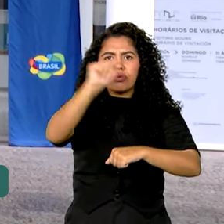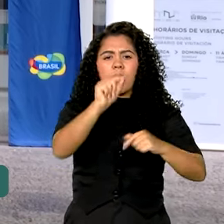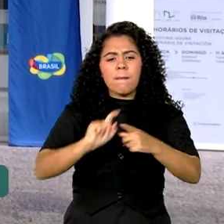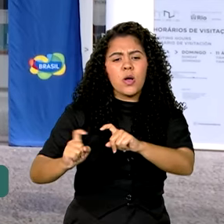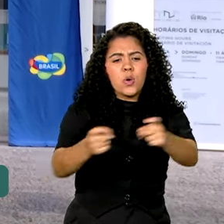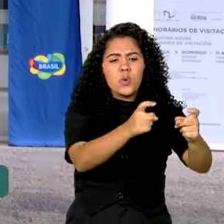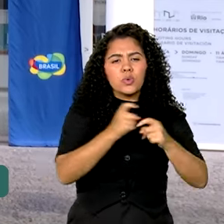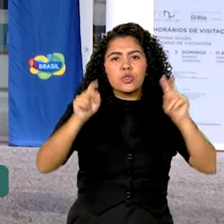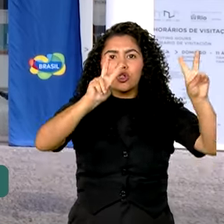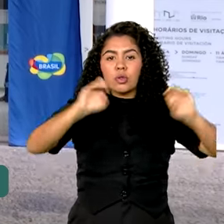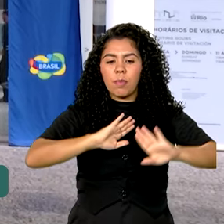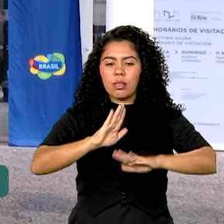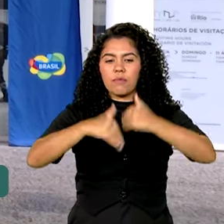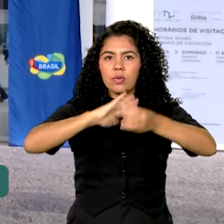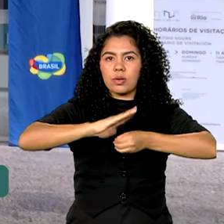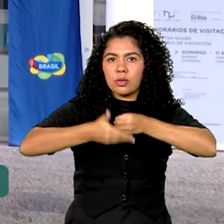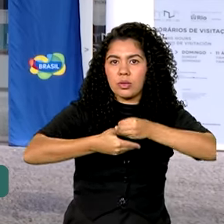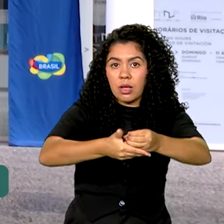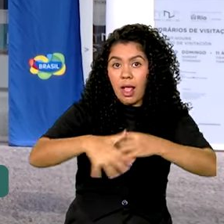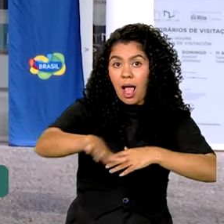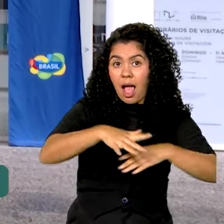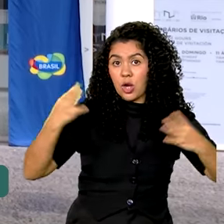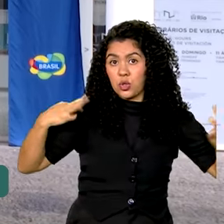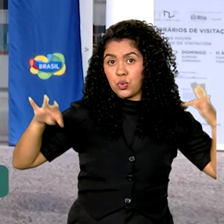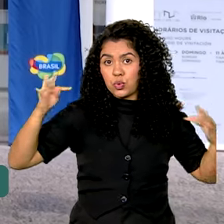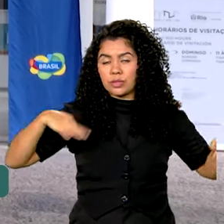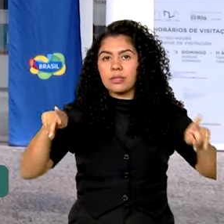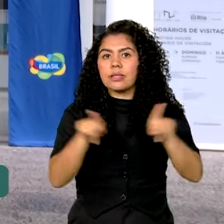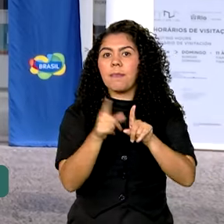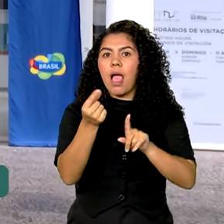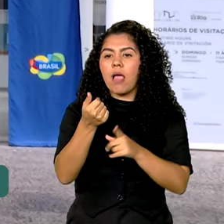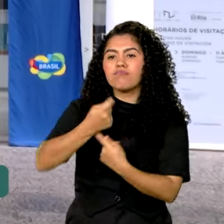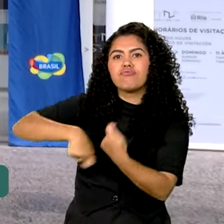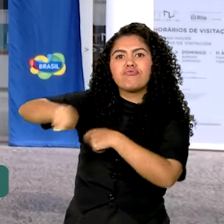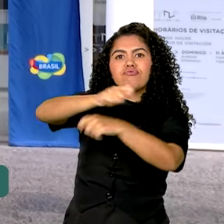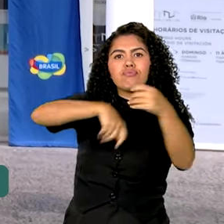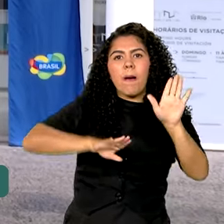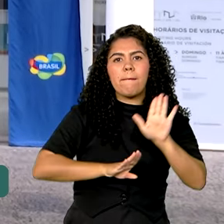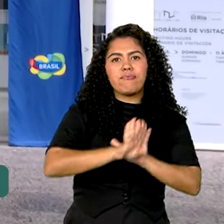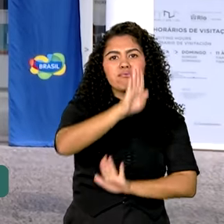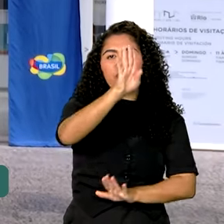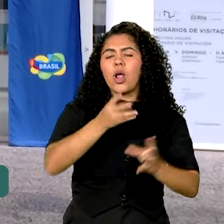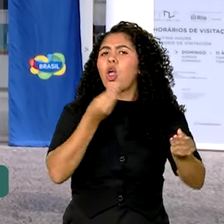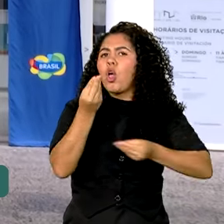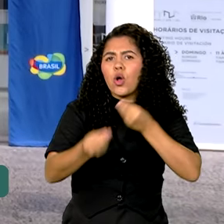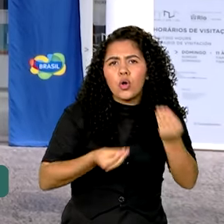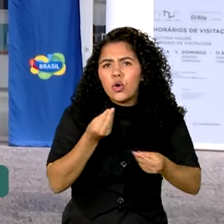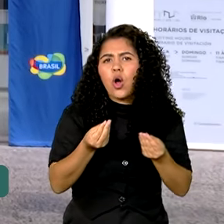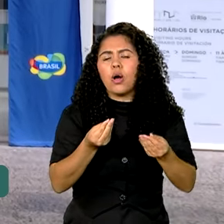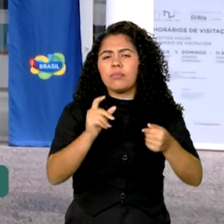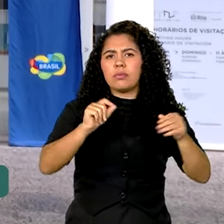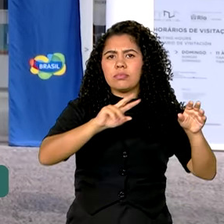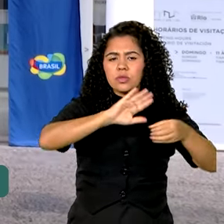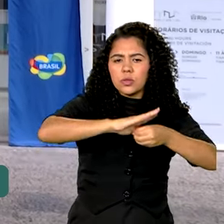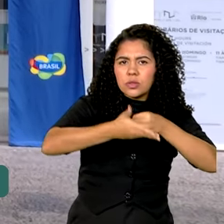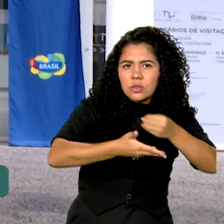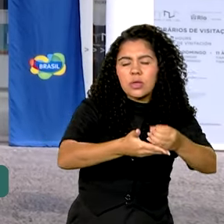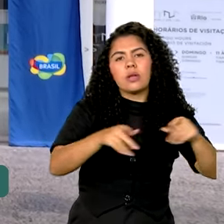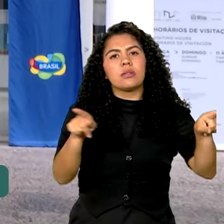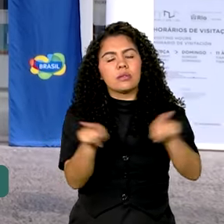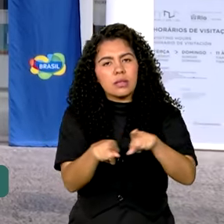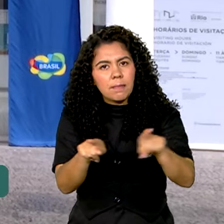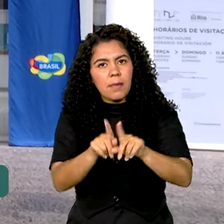na área do turismo para o crescimento da economia. Algumas dessas técnicas são como medir a sustentabilidade, a atuação de